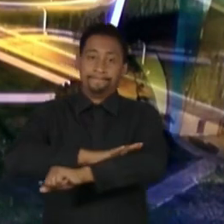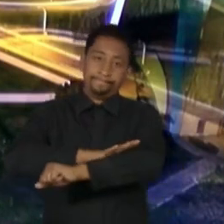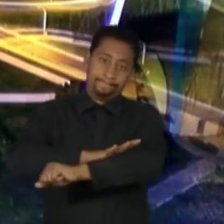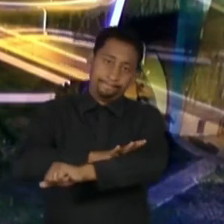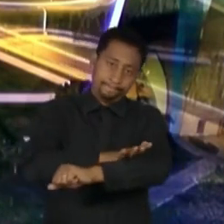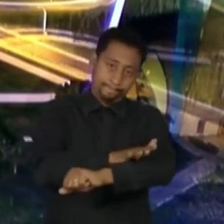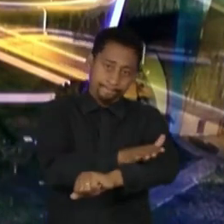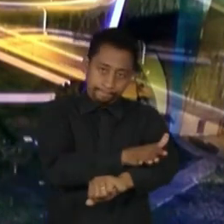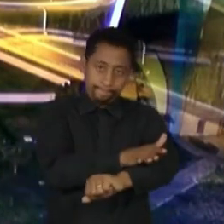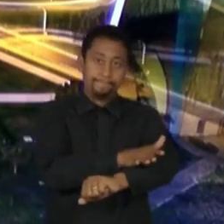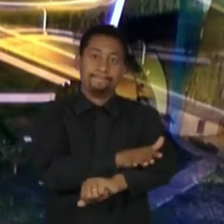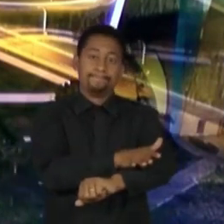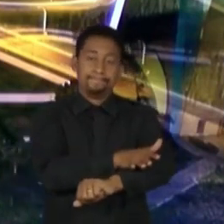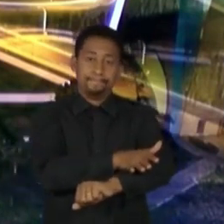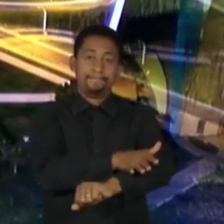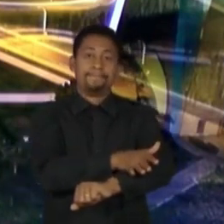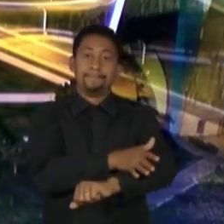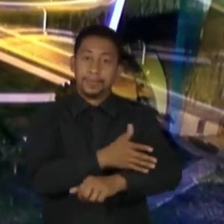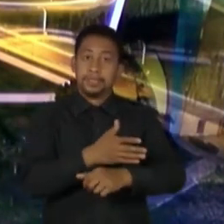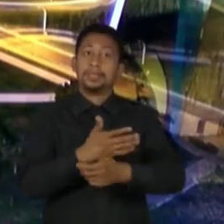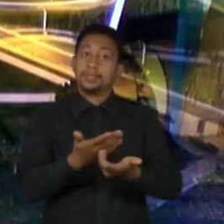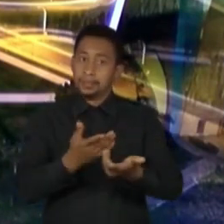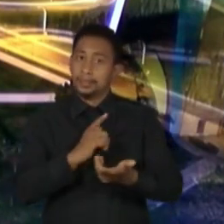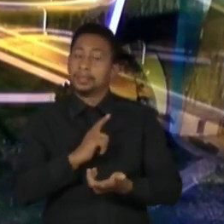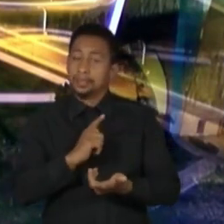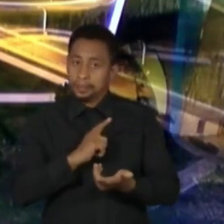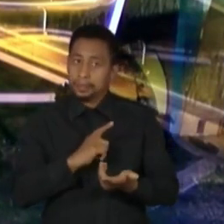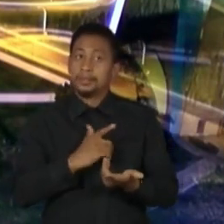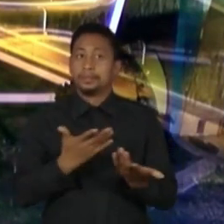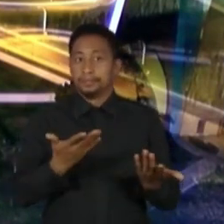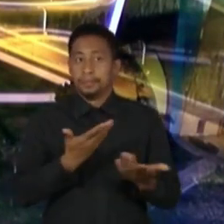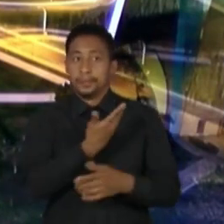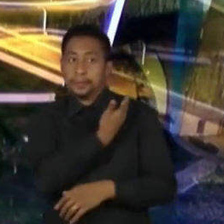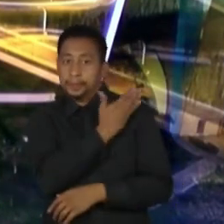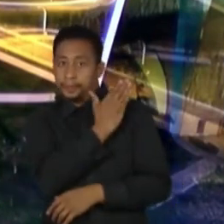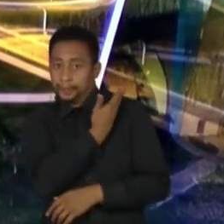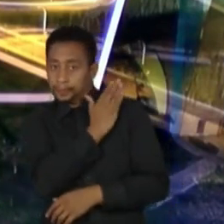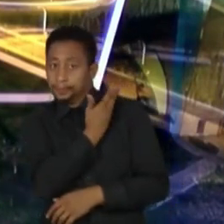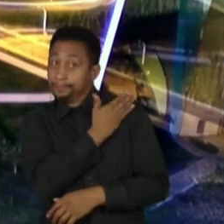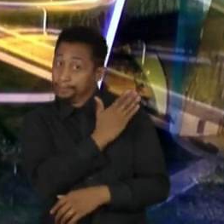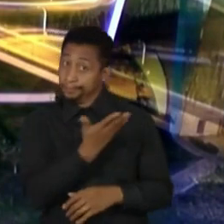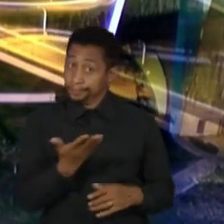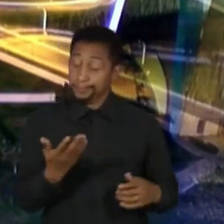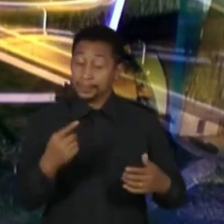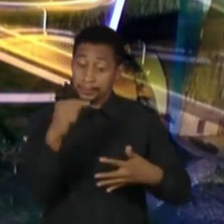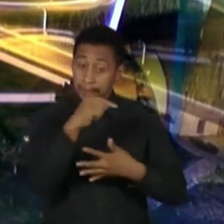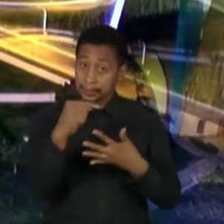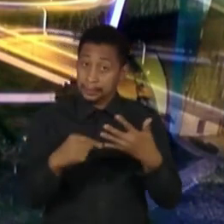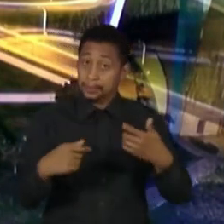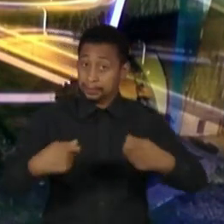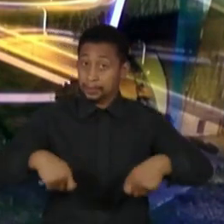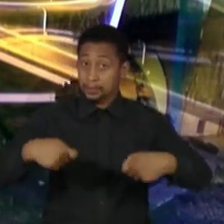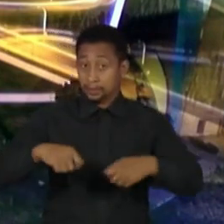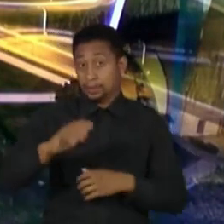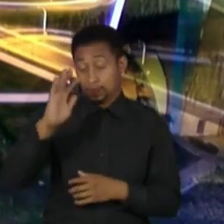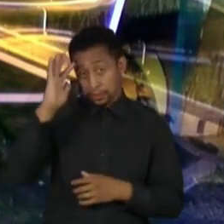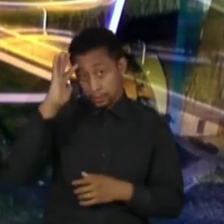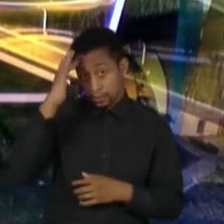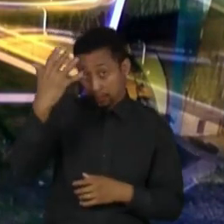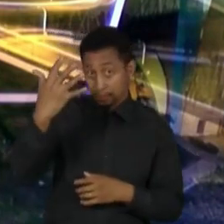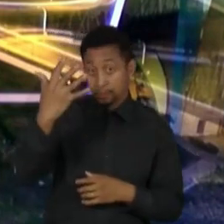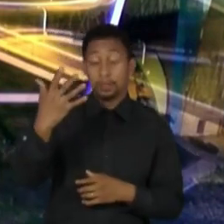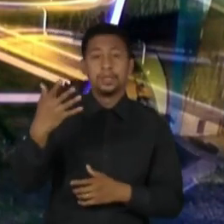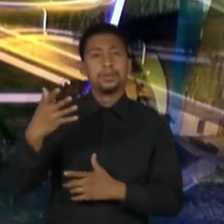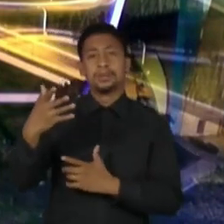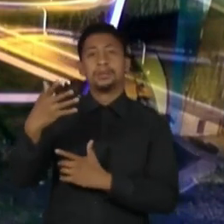com muitos preconceitos, com muitas questões a serem solucionadas. Nós somos um país, como eu